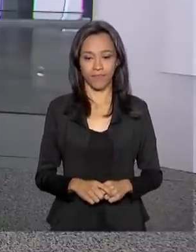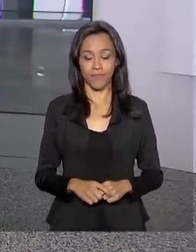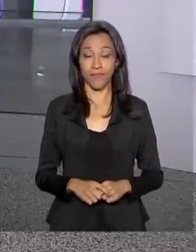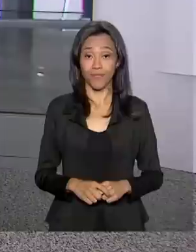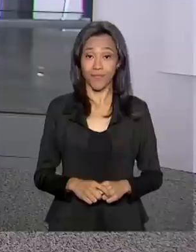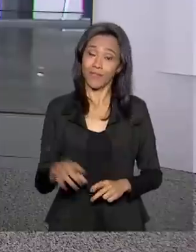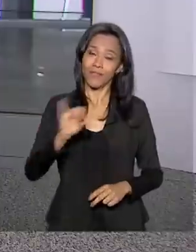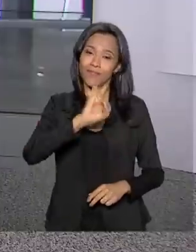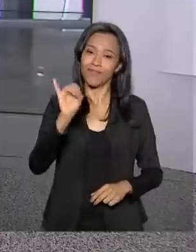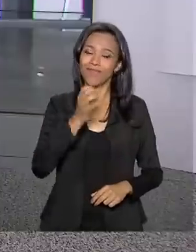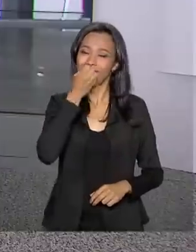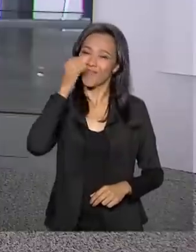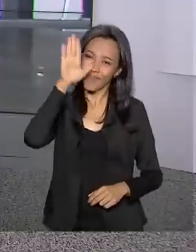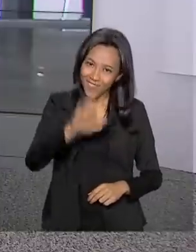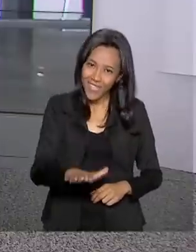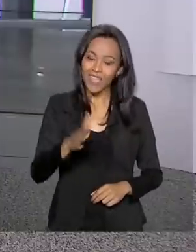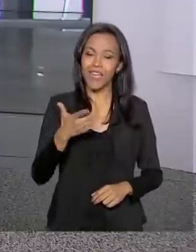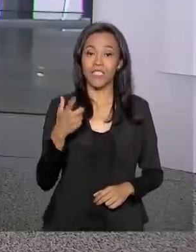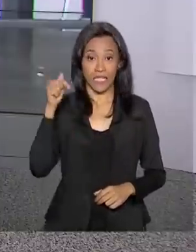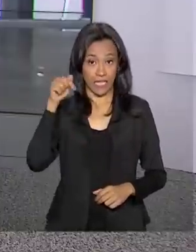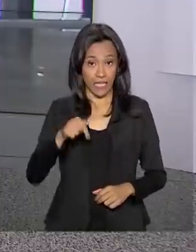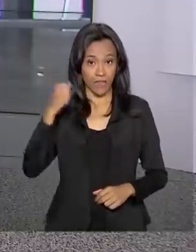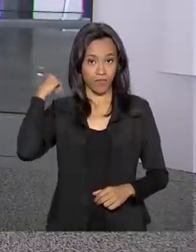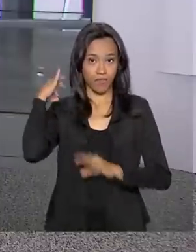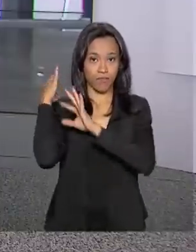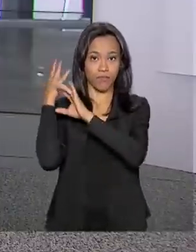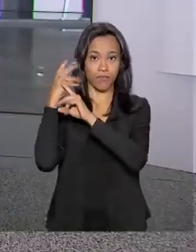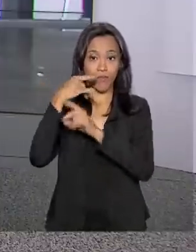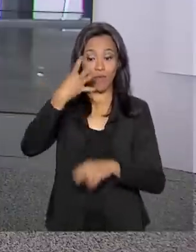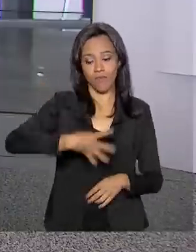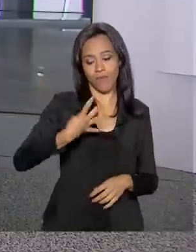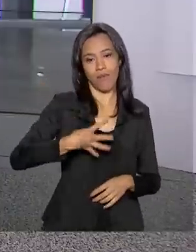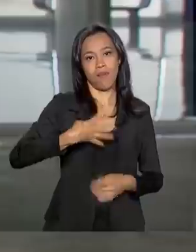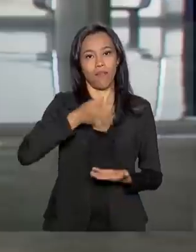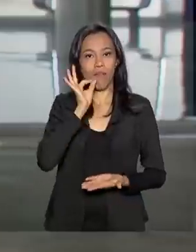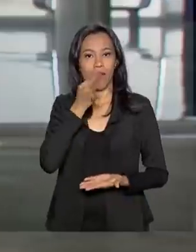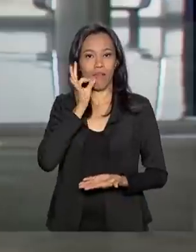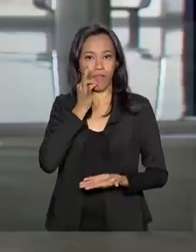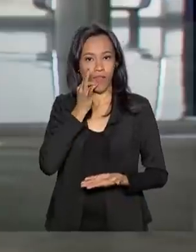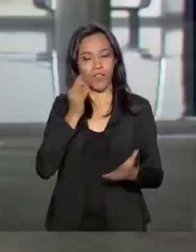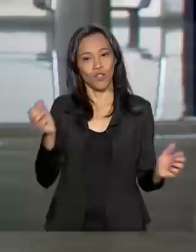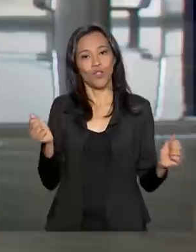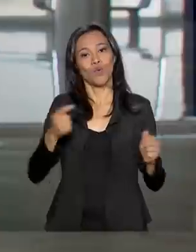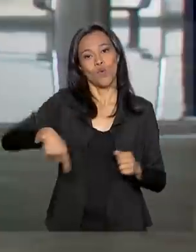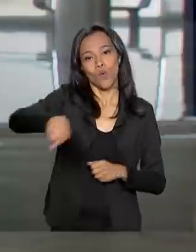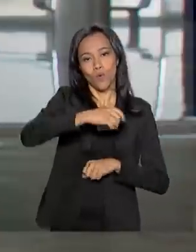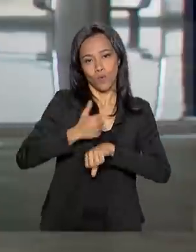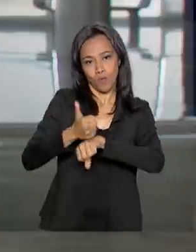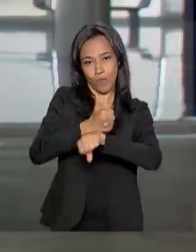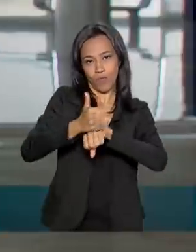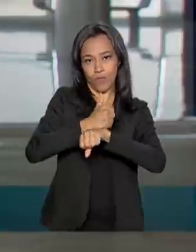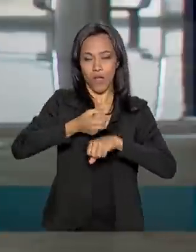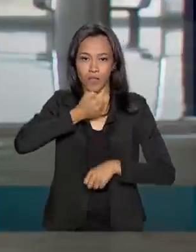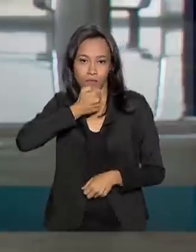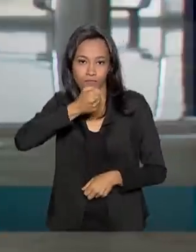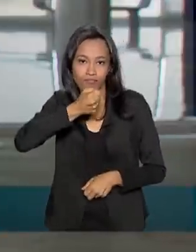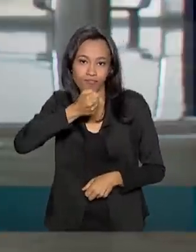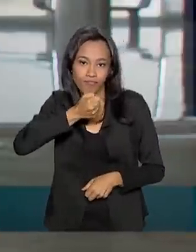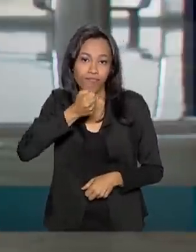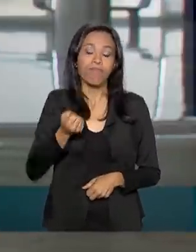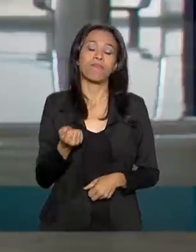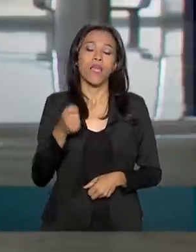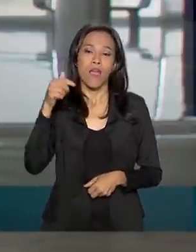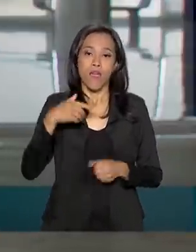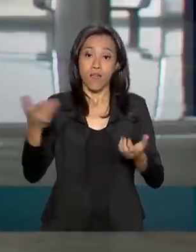Olá, boa tarde. Esse foi o quarto café da manhã com a imprensa. O presidente Jair Bolsonaro recebeu aqui no